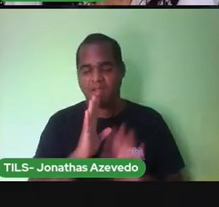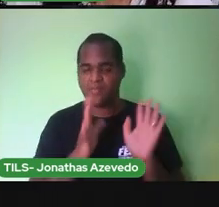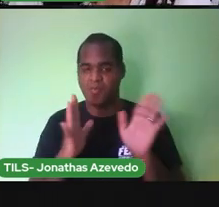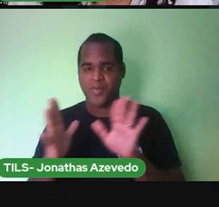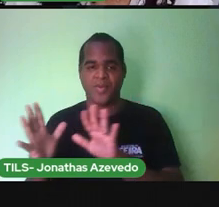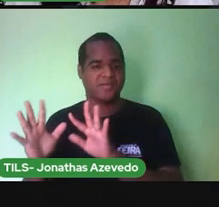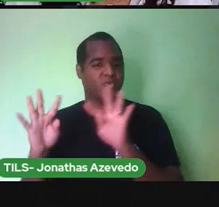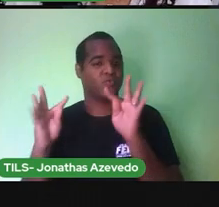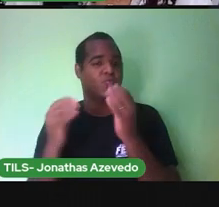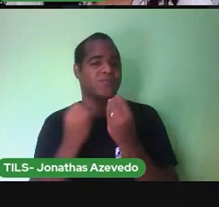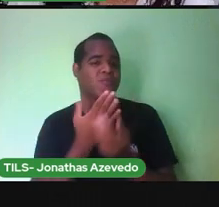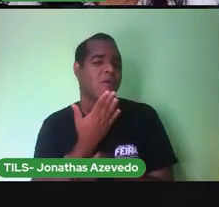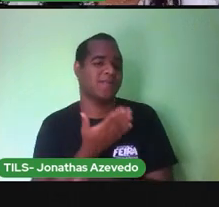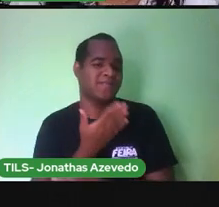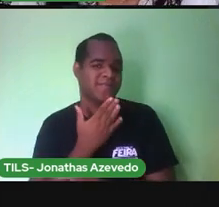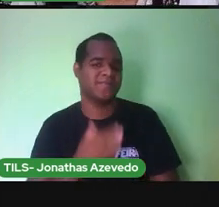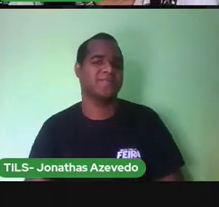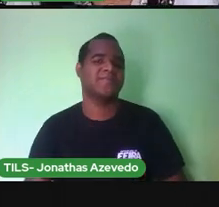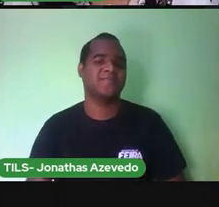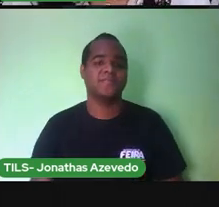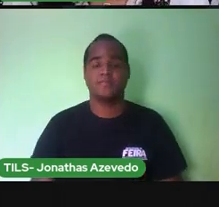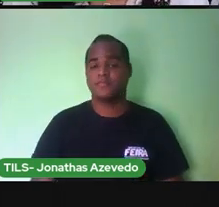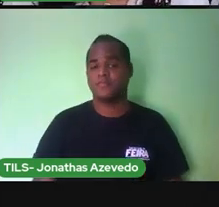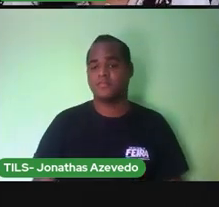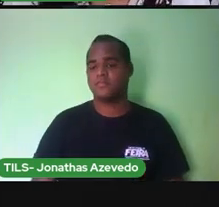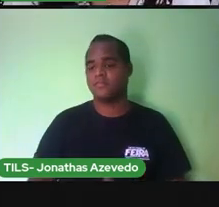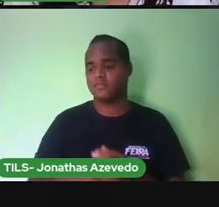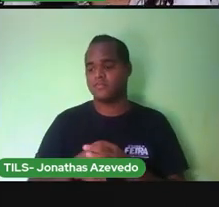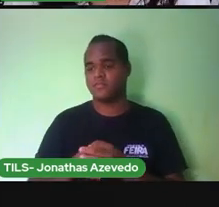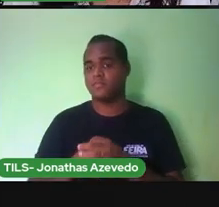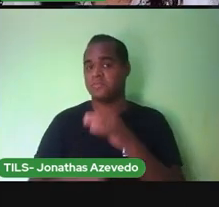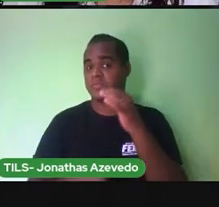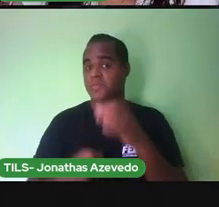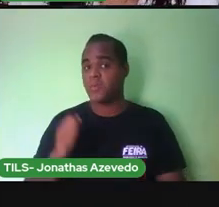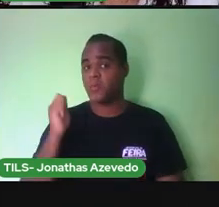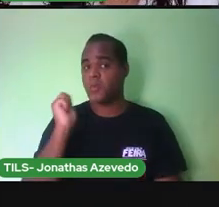Essa a cantiga Que a gente Mais canta Atirei o pau No gato